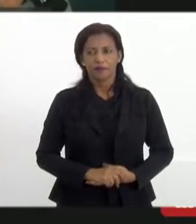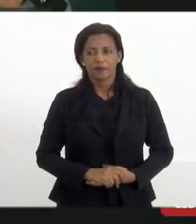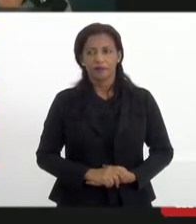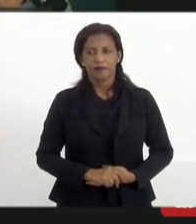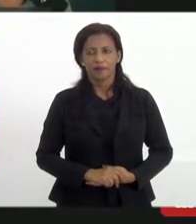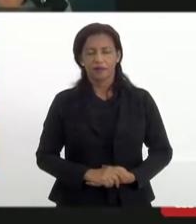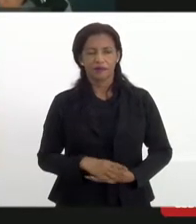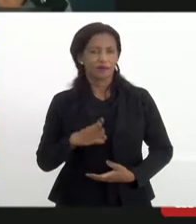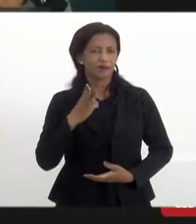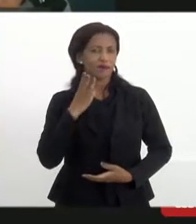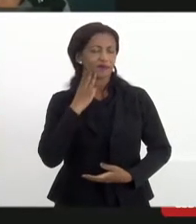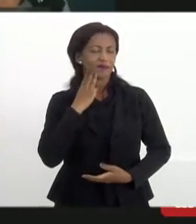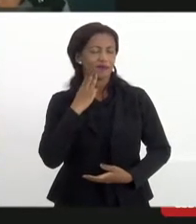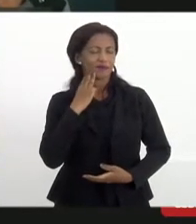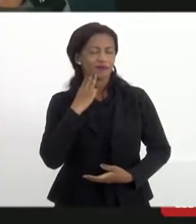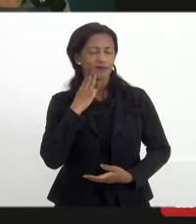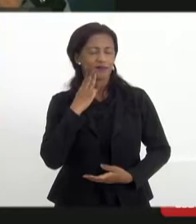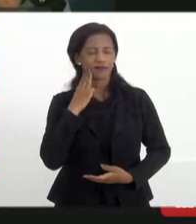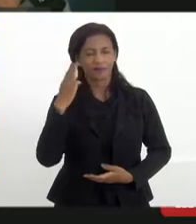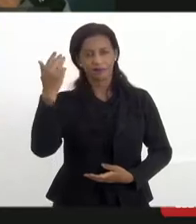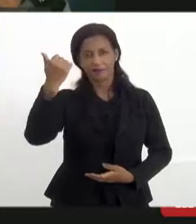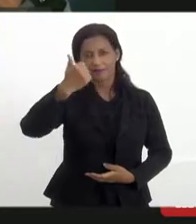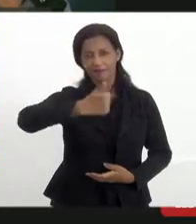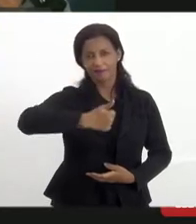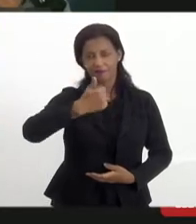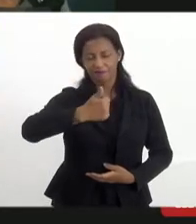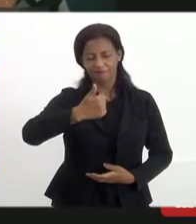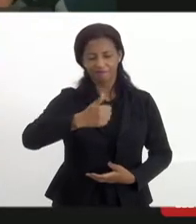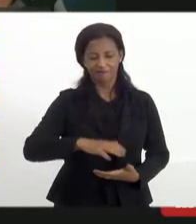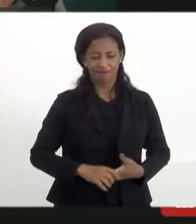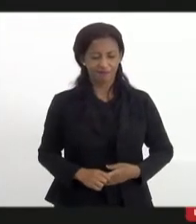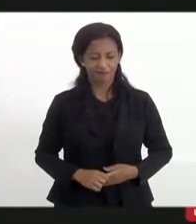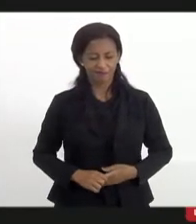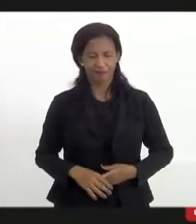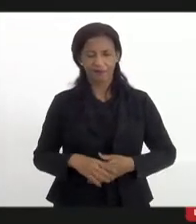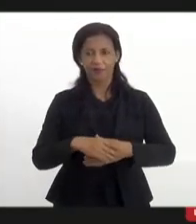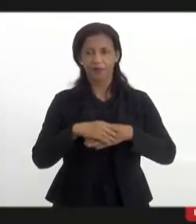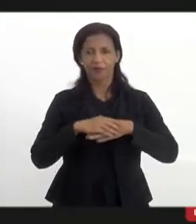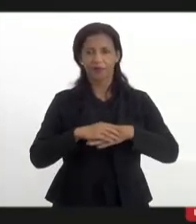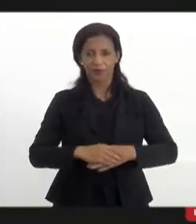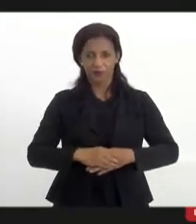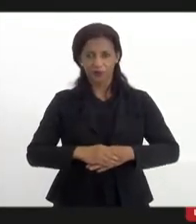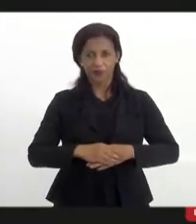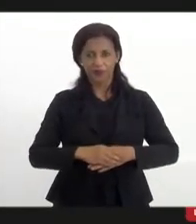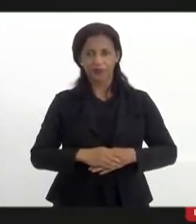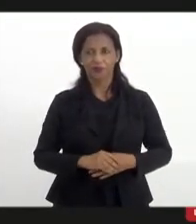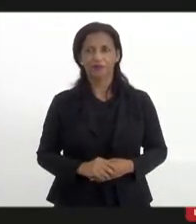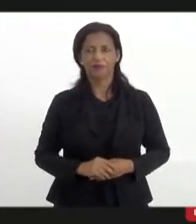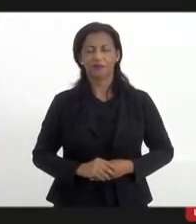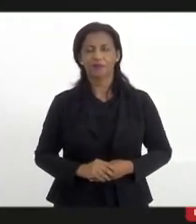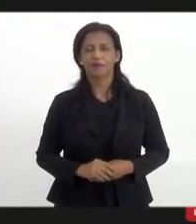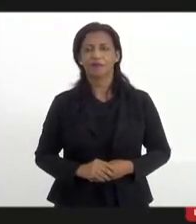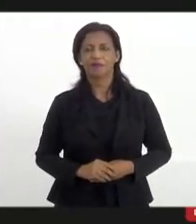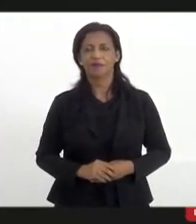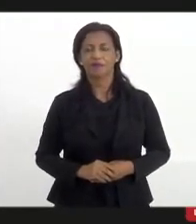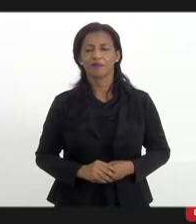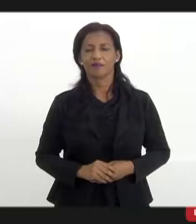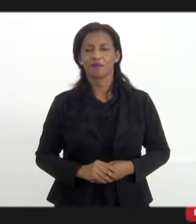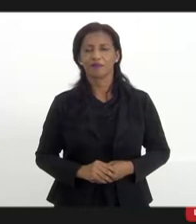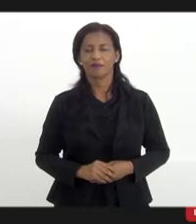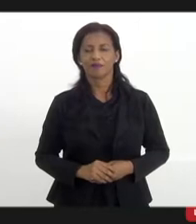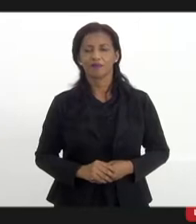Saudé, que primeiro eu queria saudá-lo, por conta dessa